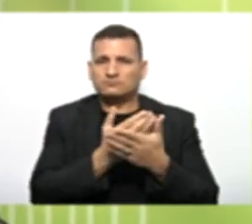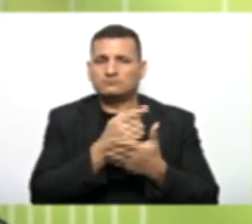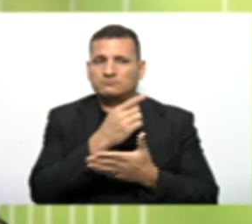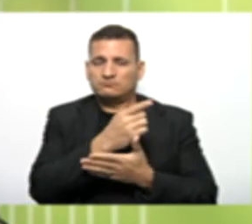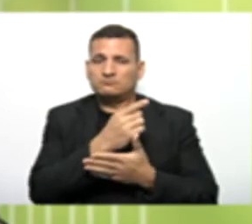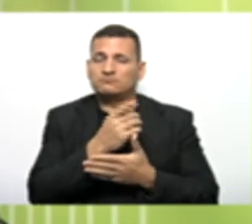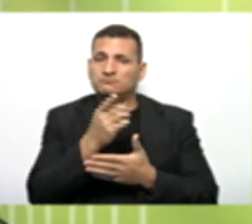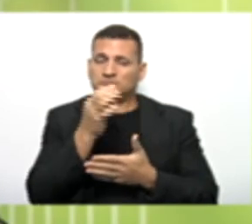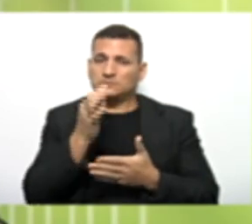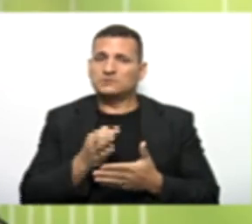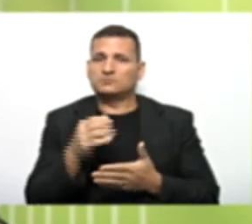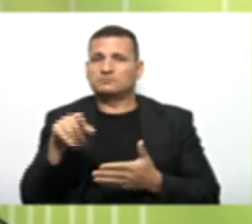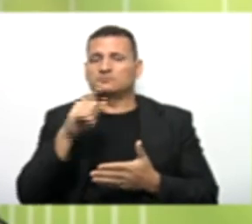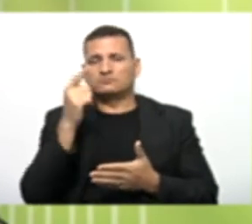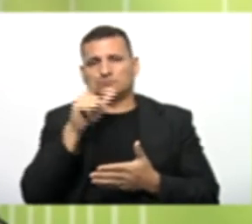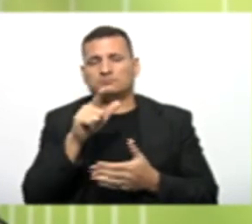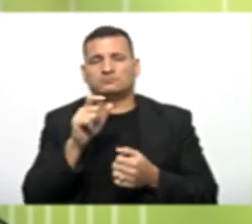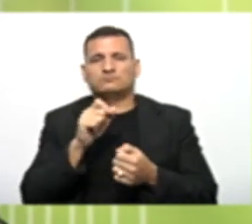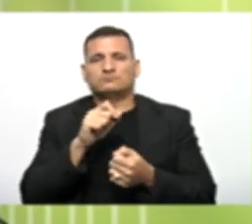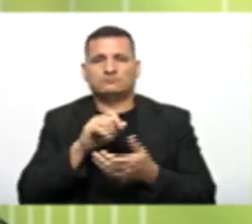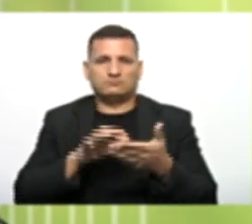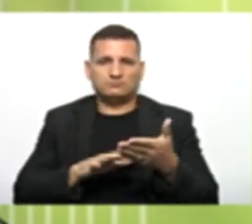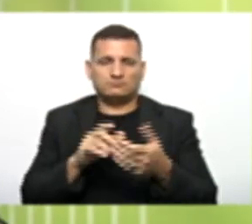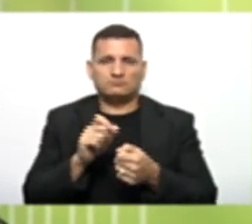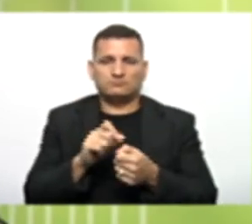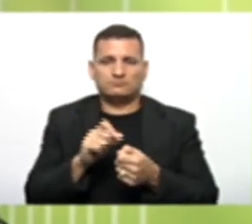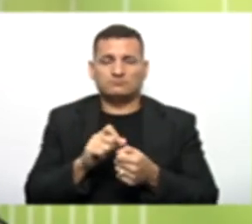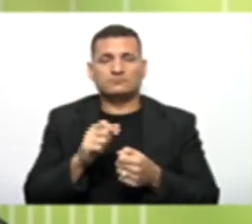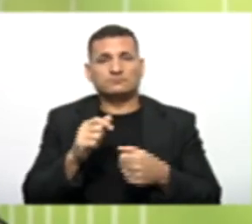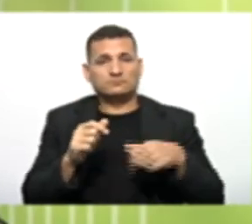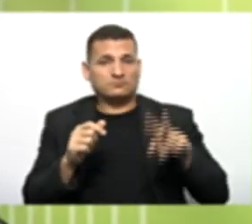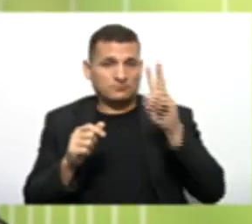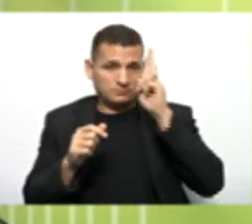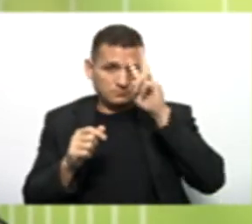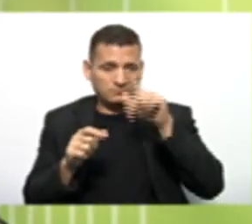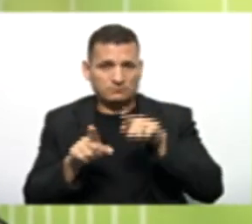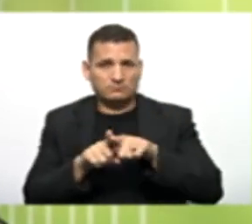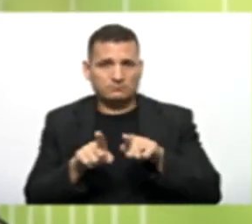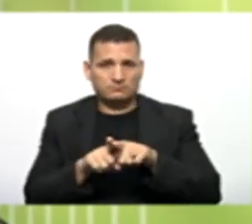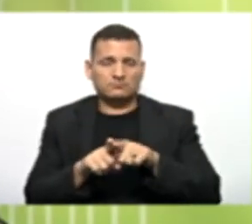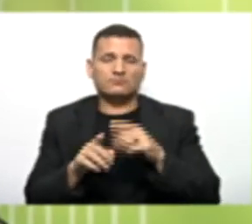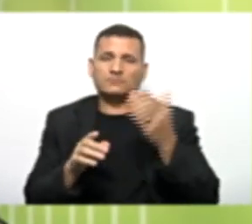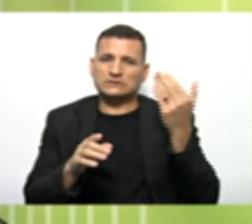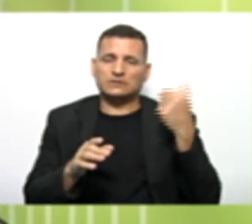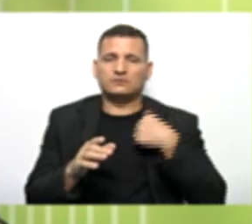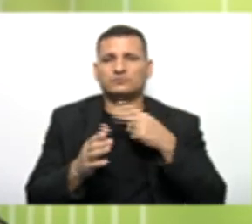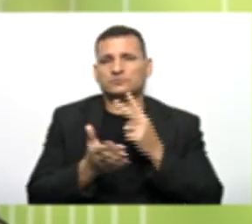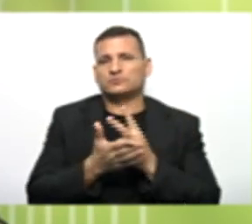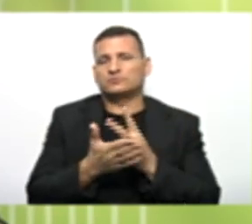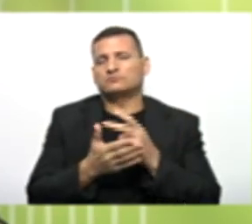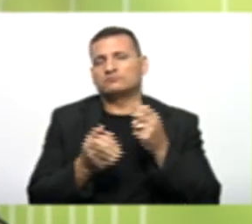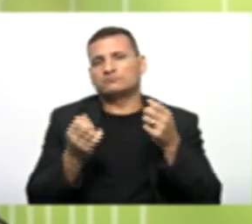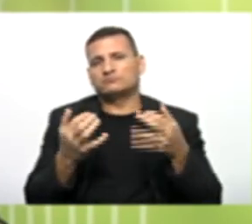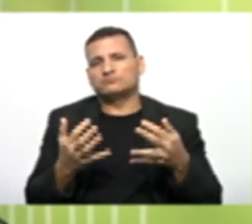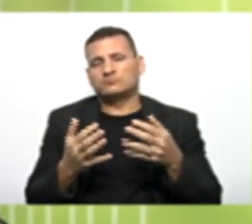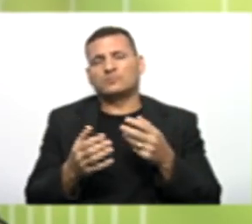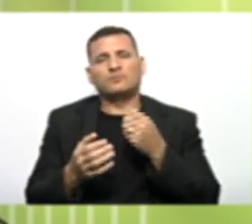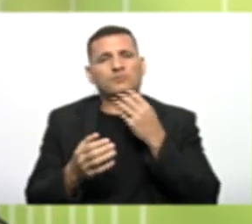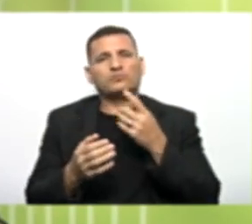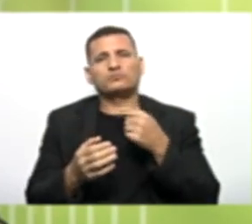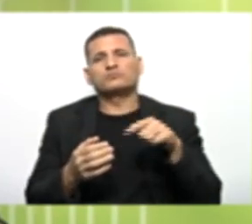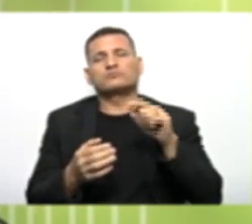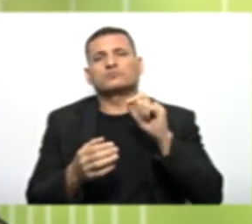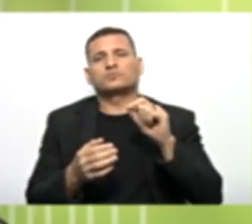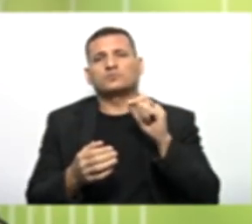vocês conseguiram Resolver essas atividades E eu ressalto Que em uma das aulas Eu falei É sempre bom Você buscar Aprender um pouco